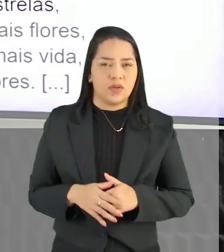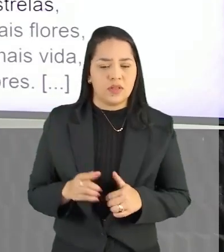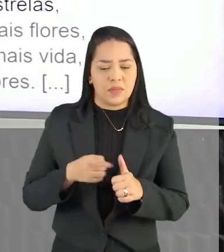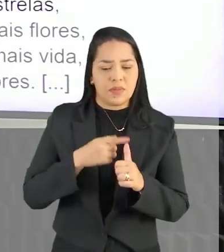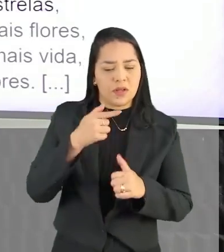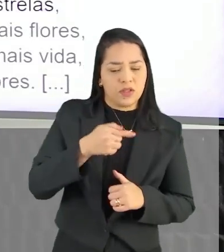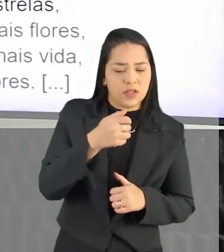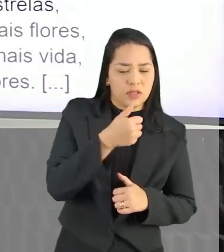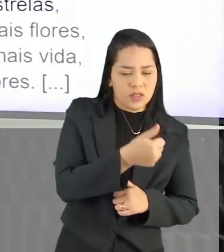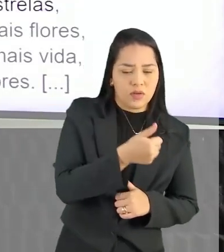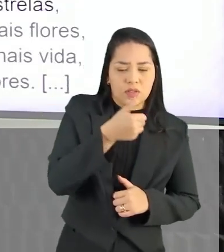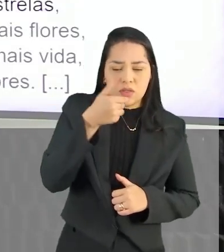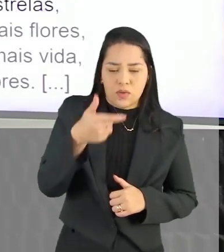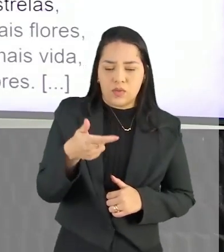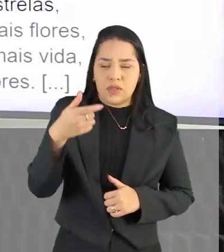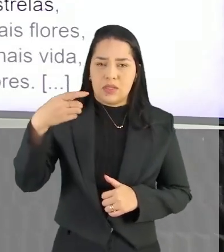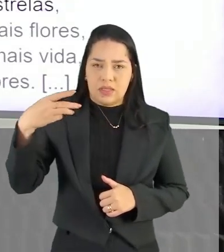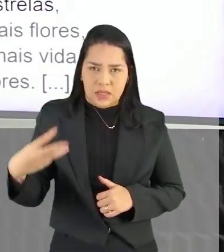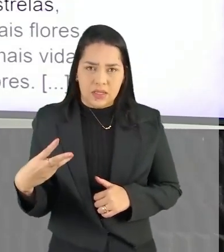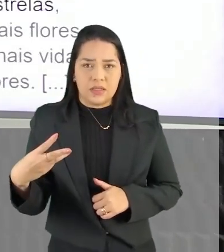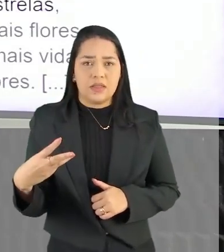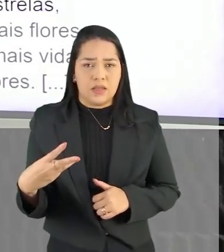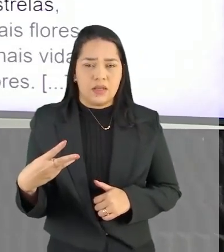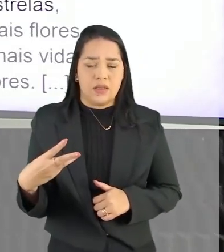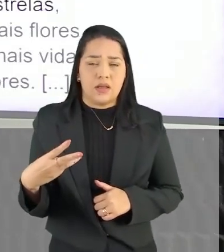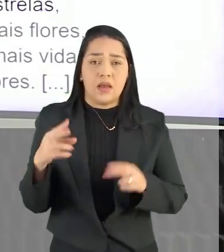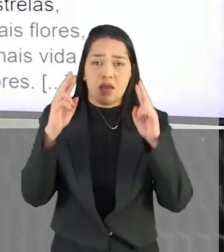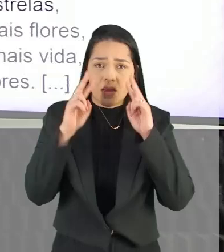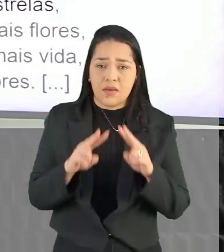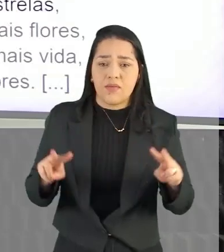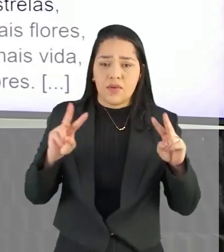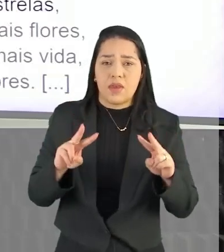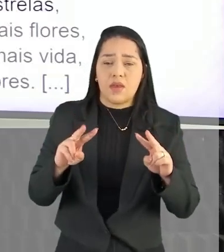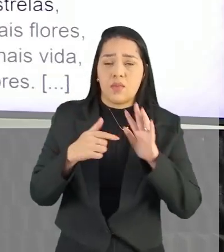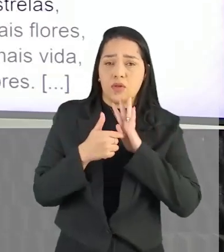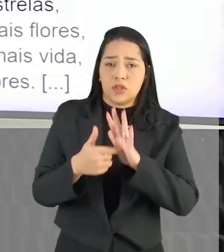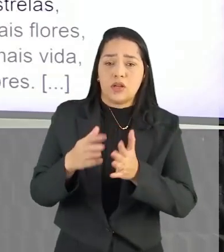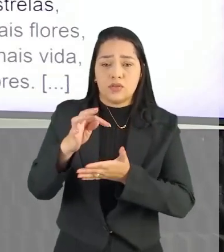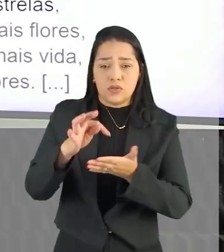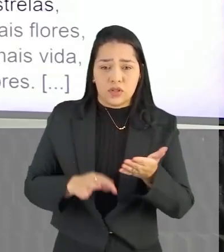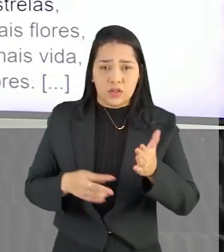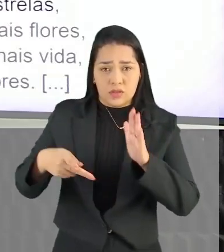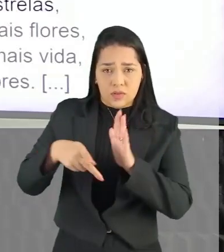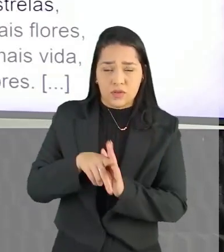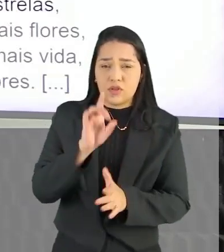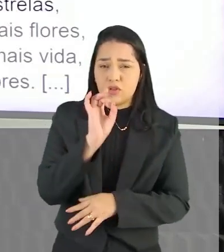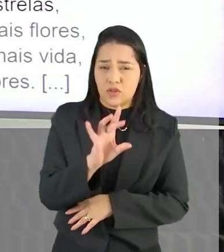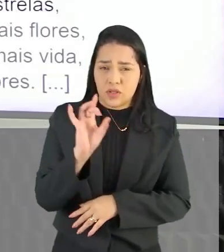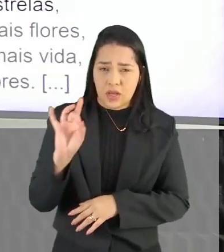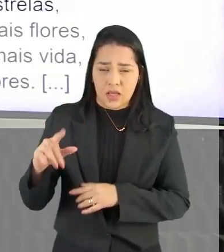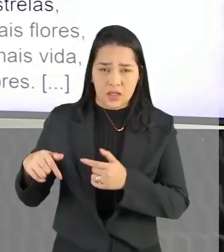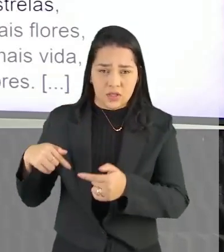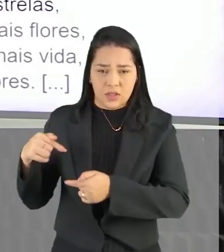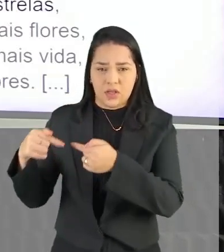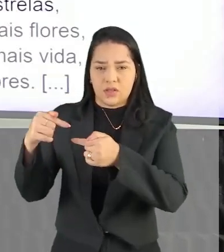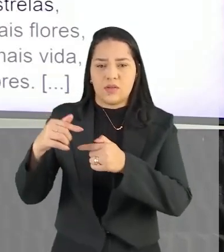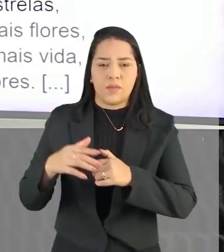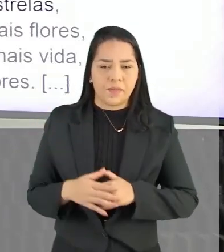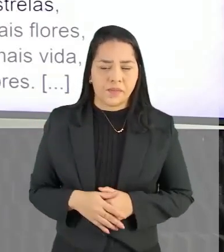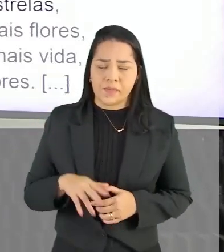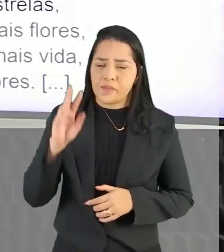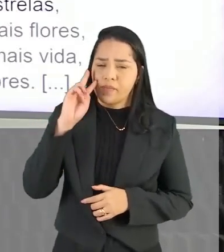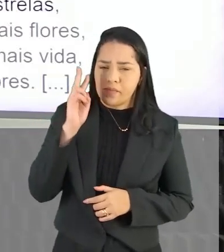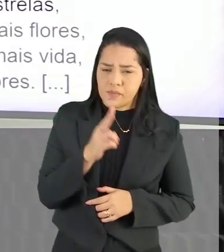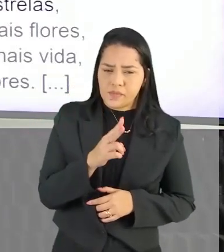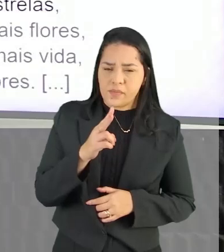geração, segunda geração, terceira geração, a gente vai ver isso refletido nos textos específicos de cada uma dessas gerações. Quando a gente